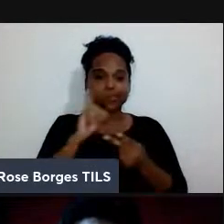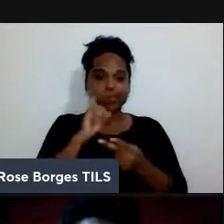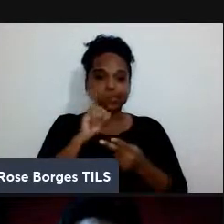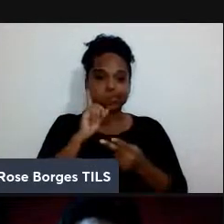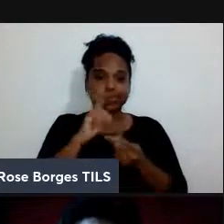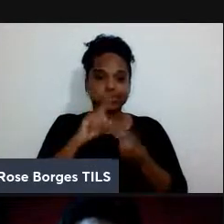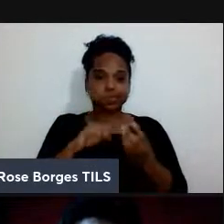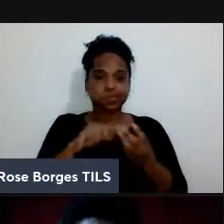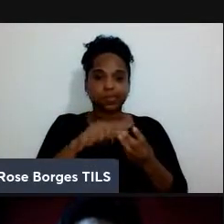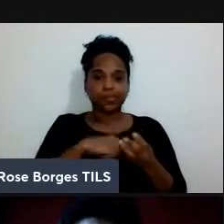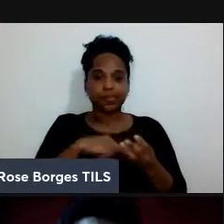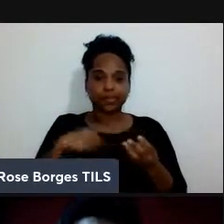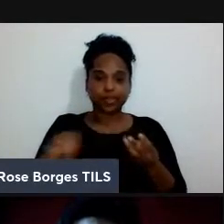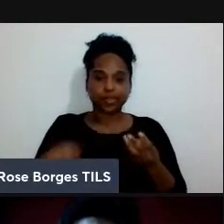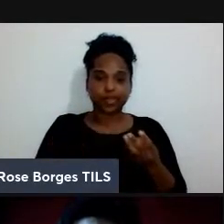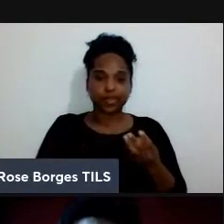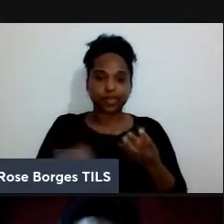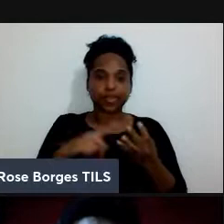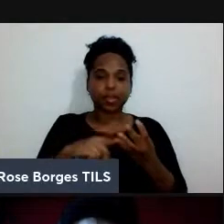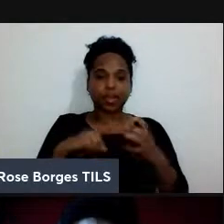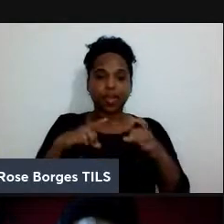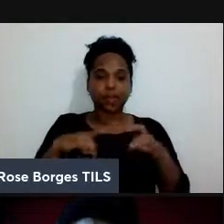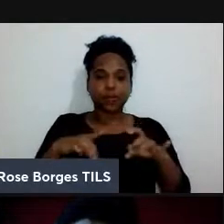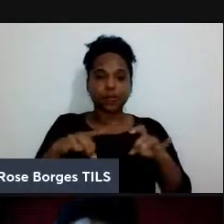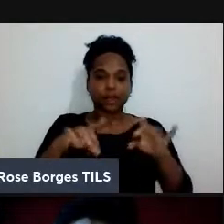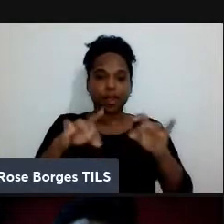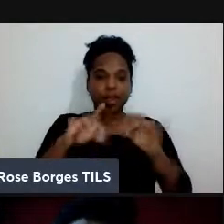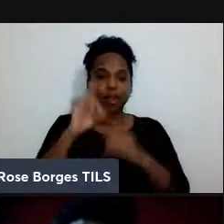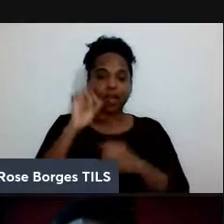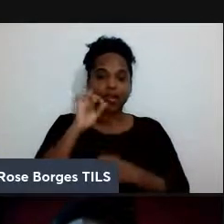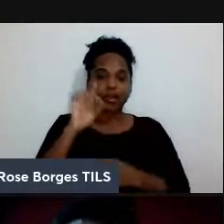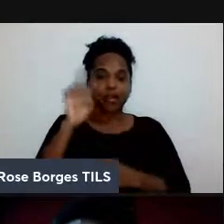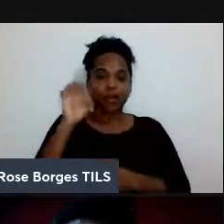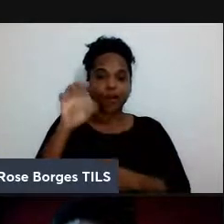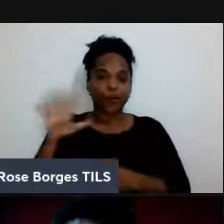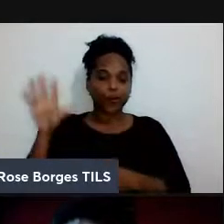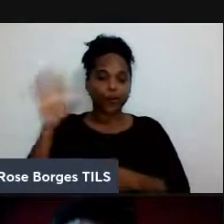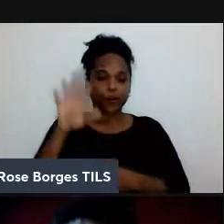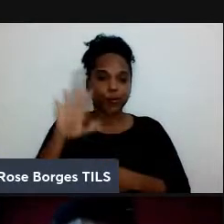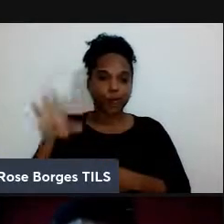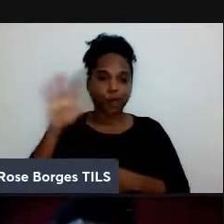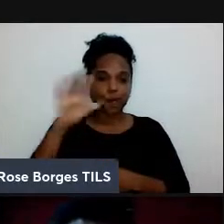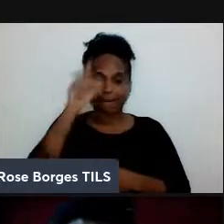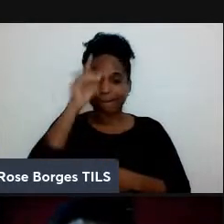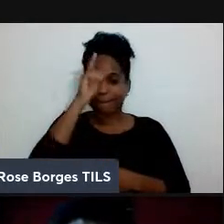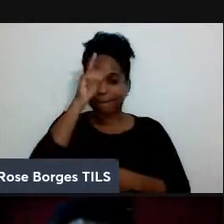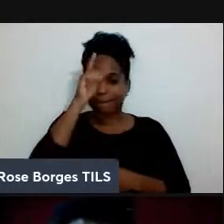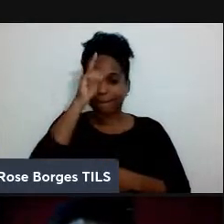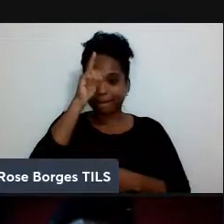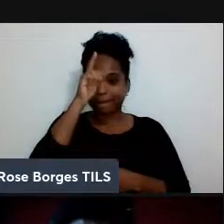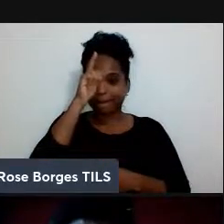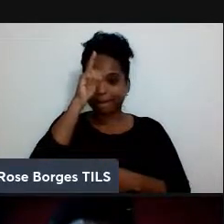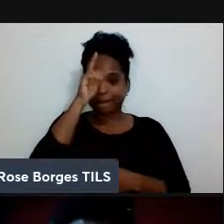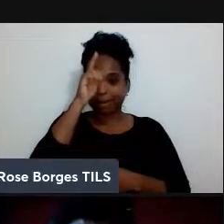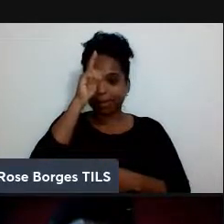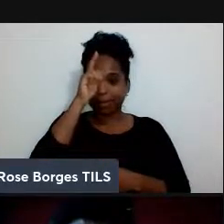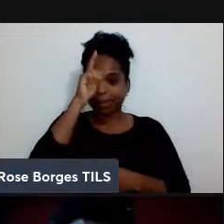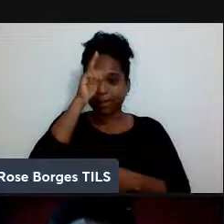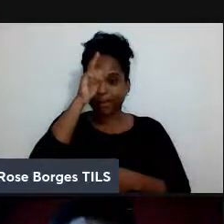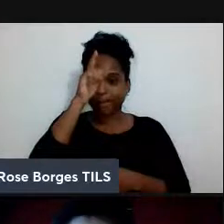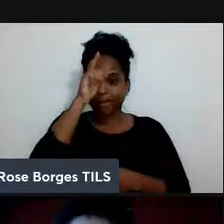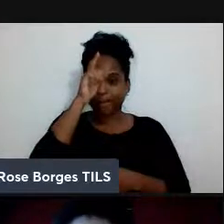Dhabi Austrália Europa Alemanha então assim eu posso se me der um mapa mundo eu vou